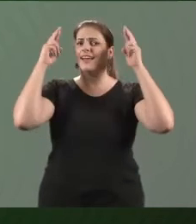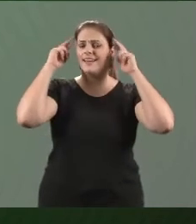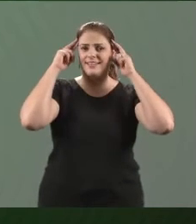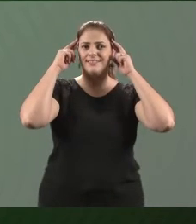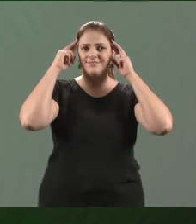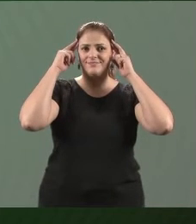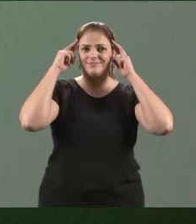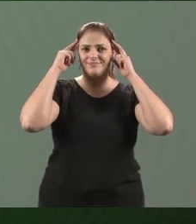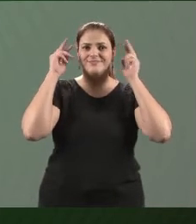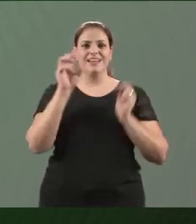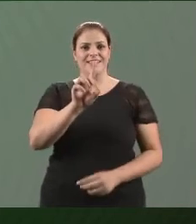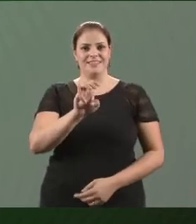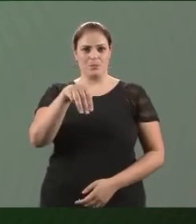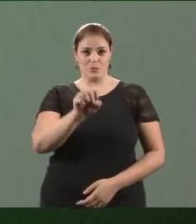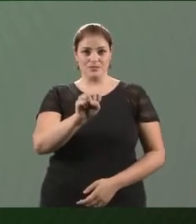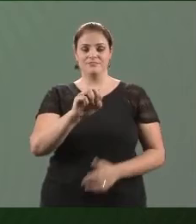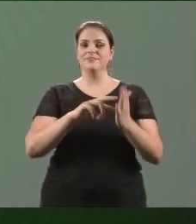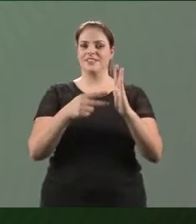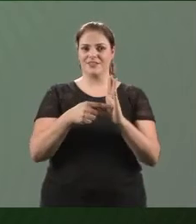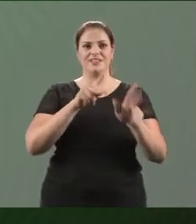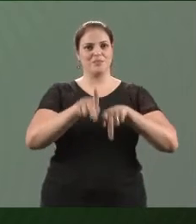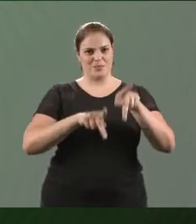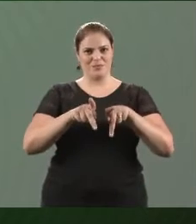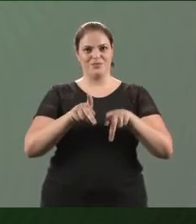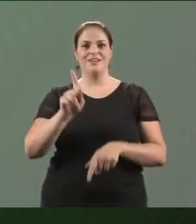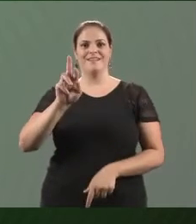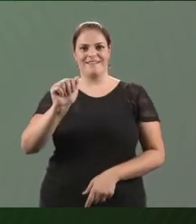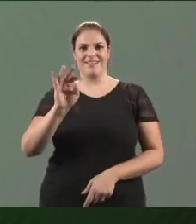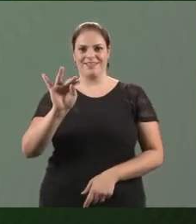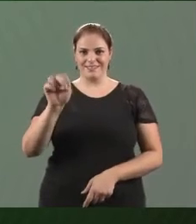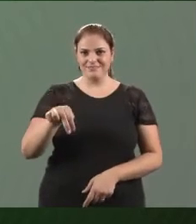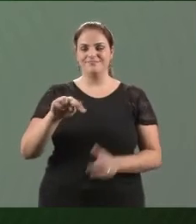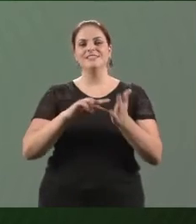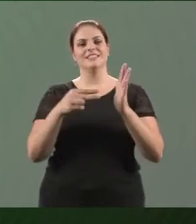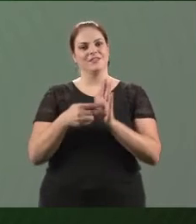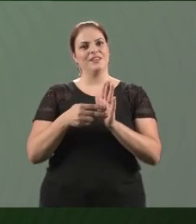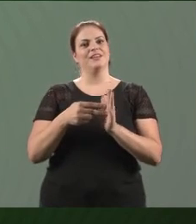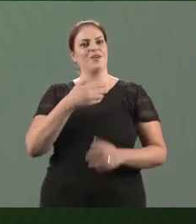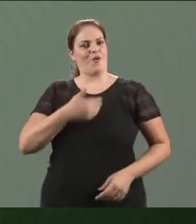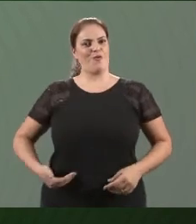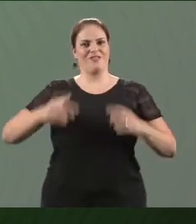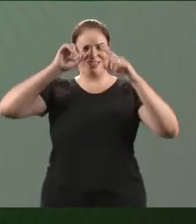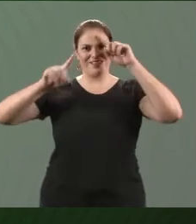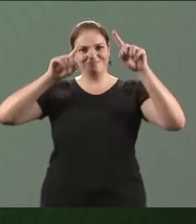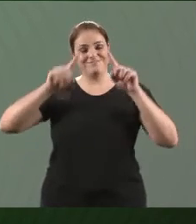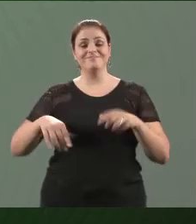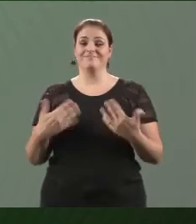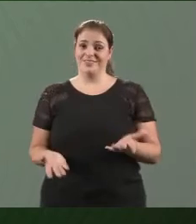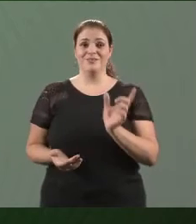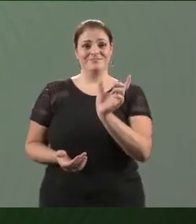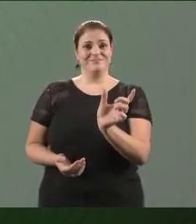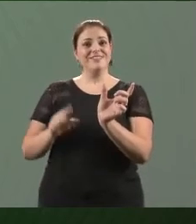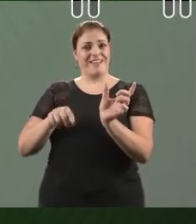palavras gregas, demos, que significa povo, e kraten, que significa governar. Democracia